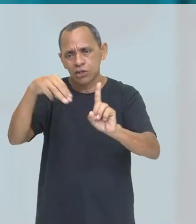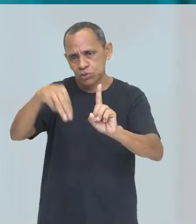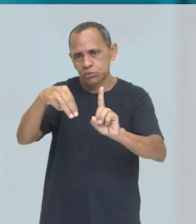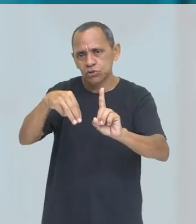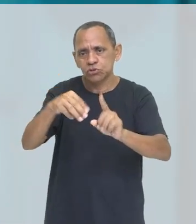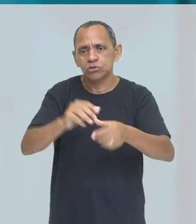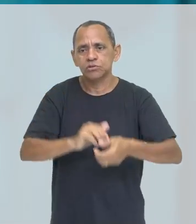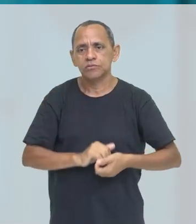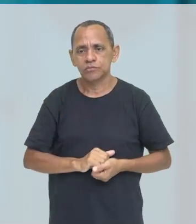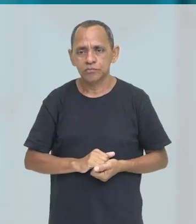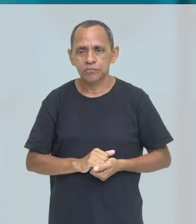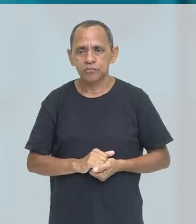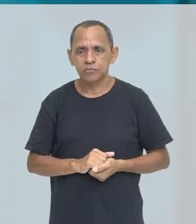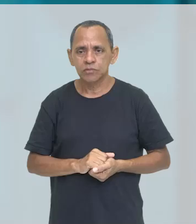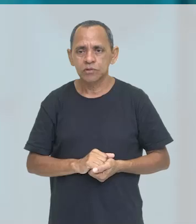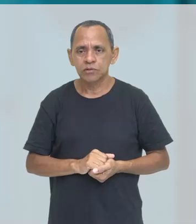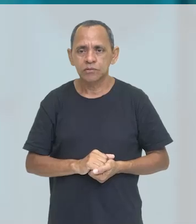perder